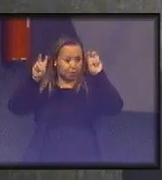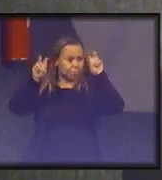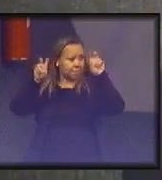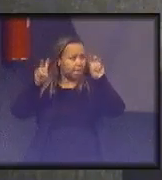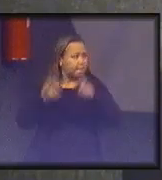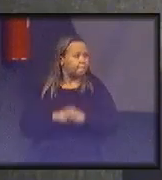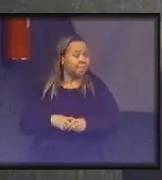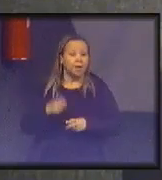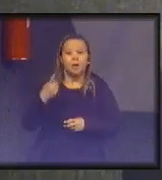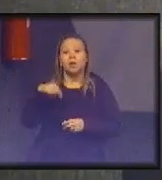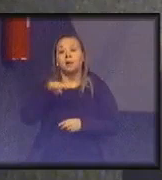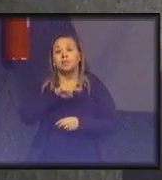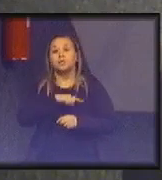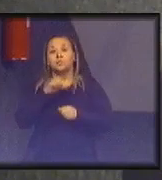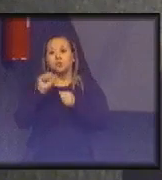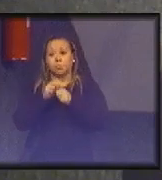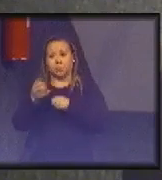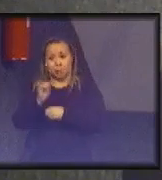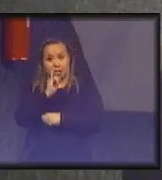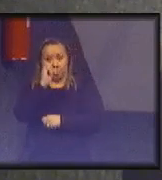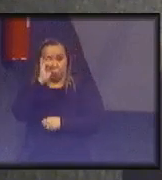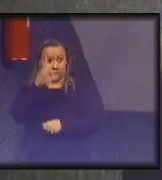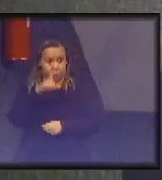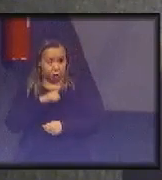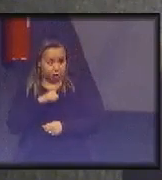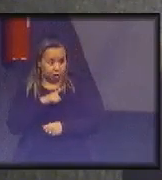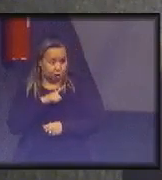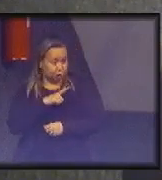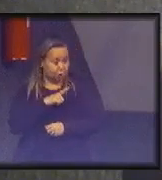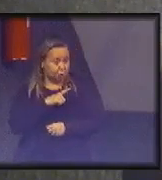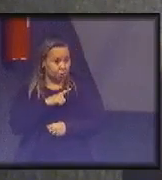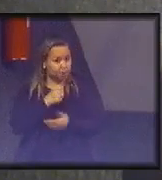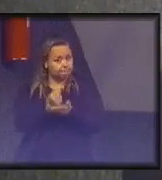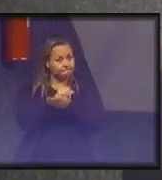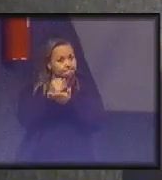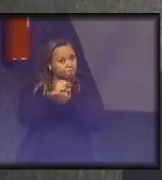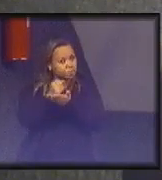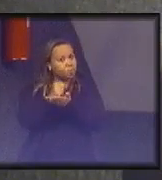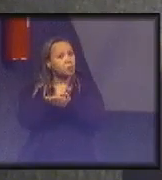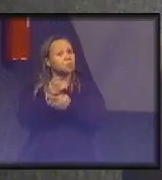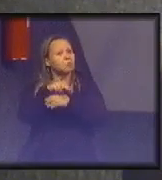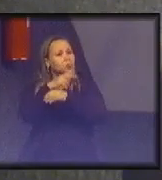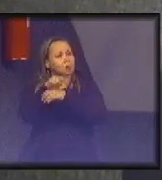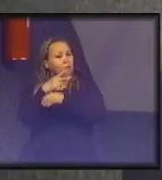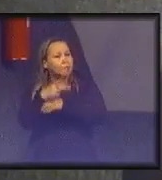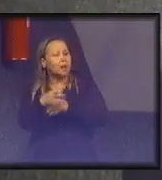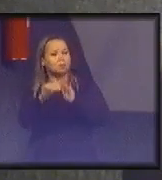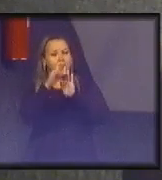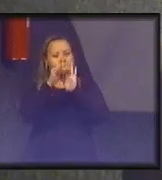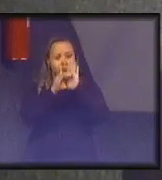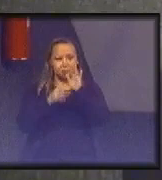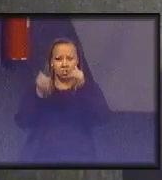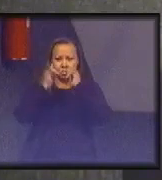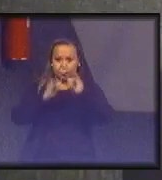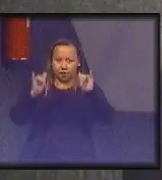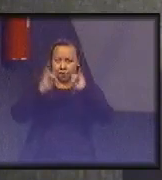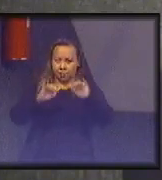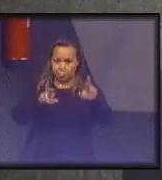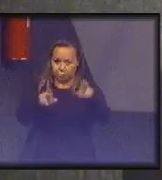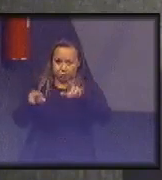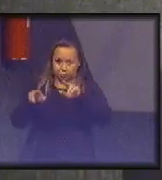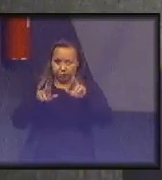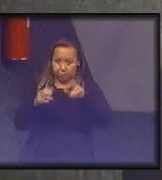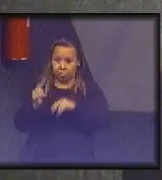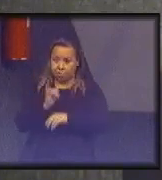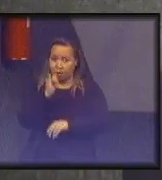a gente faz essa... É importante que haja esse monitoramento. São muitos dados distintos e um indicador sintético é